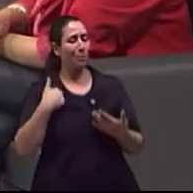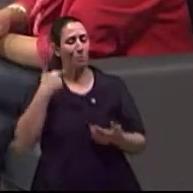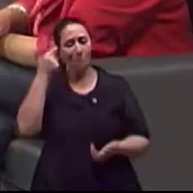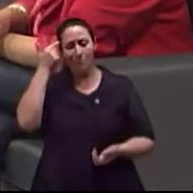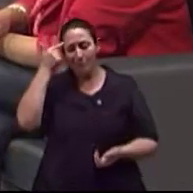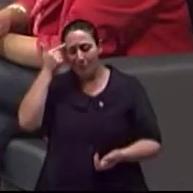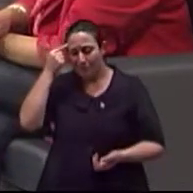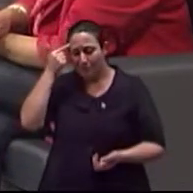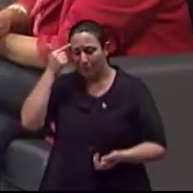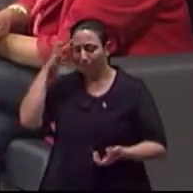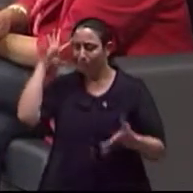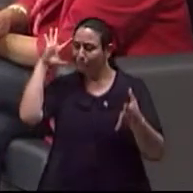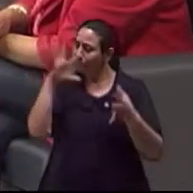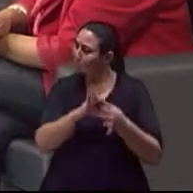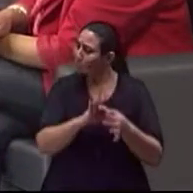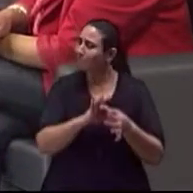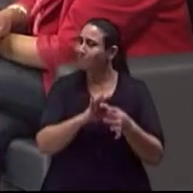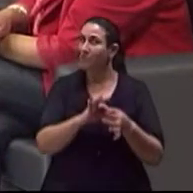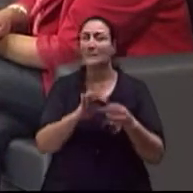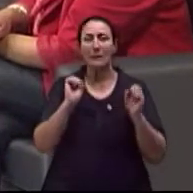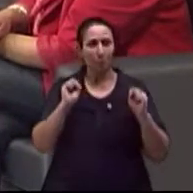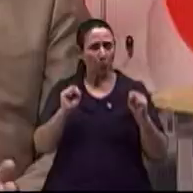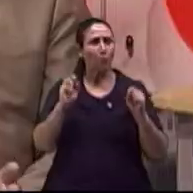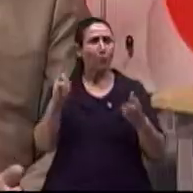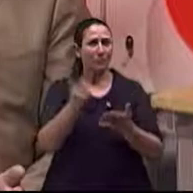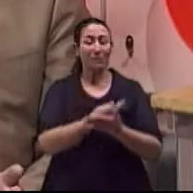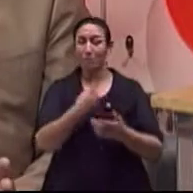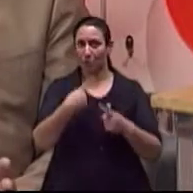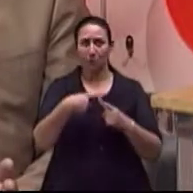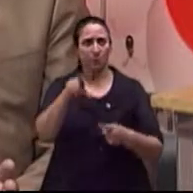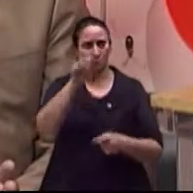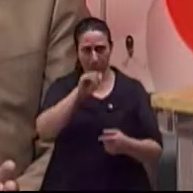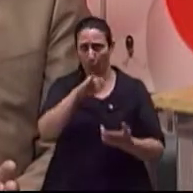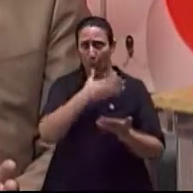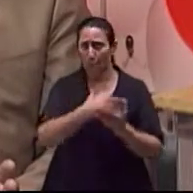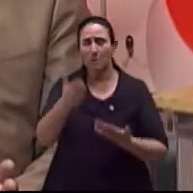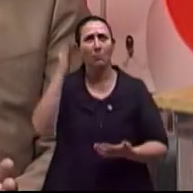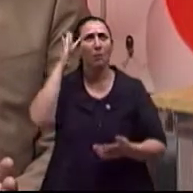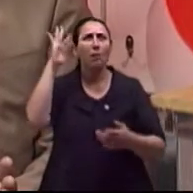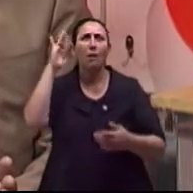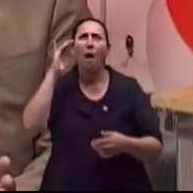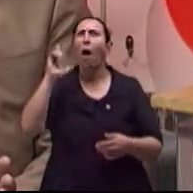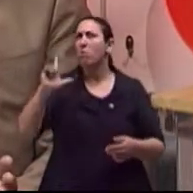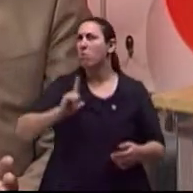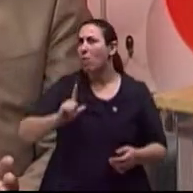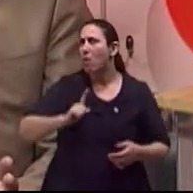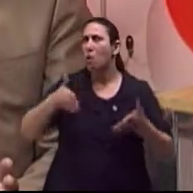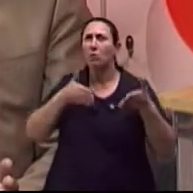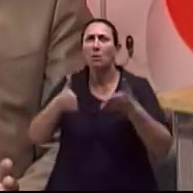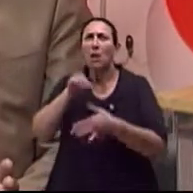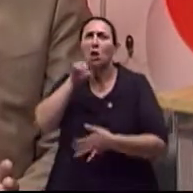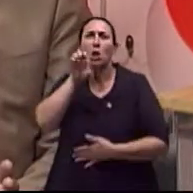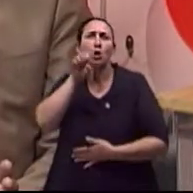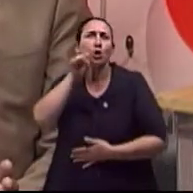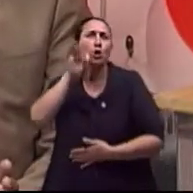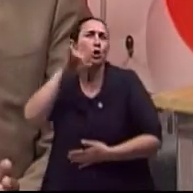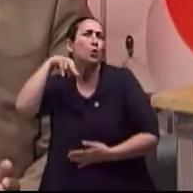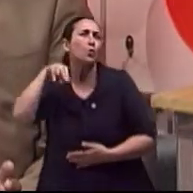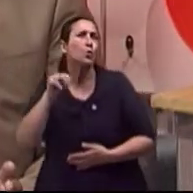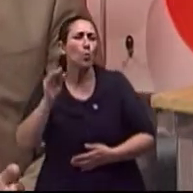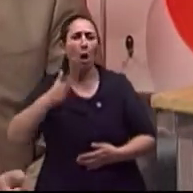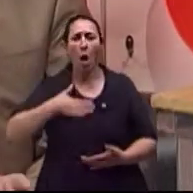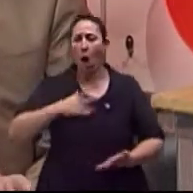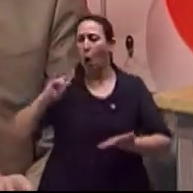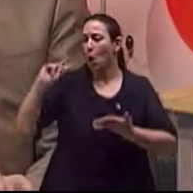que nós não temos explicação Se nós tentarmos explicar tudo a partir de uma predestinação A vida fica muito sem sentido Porque, na